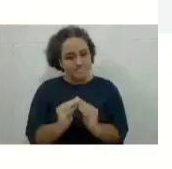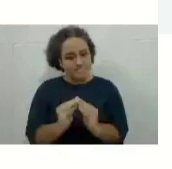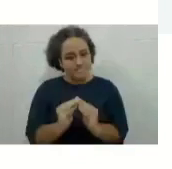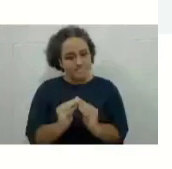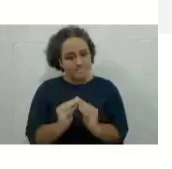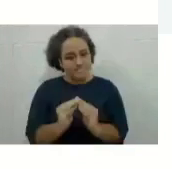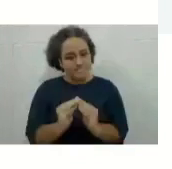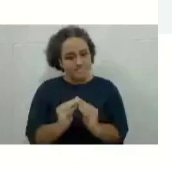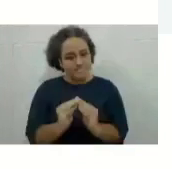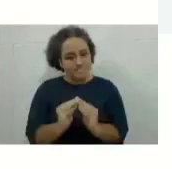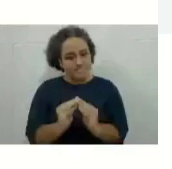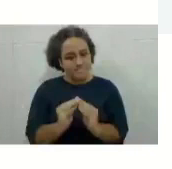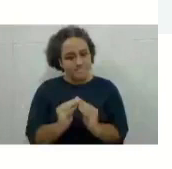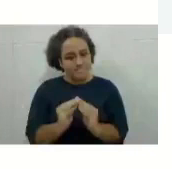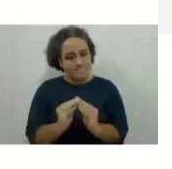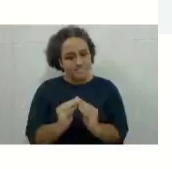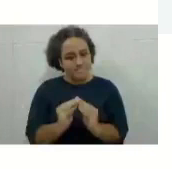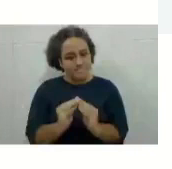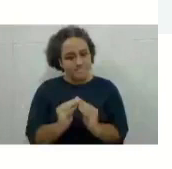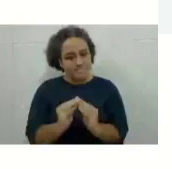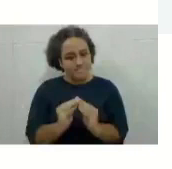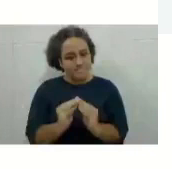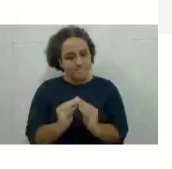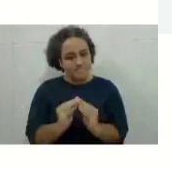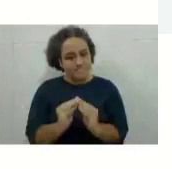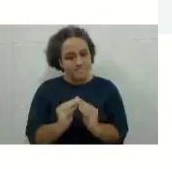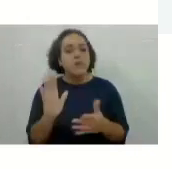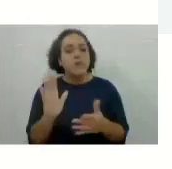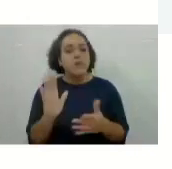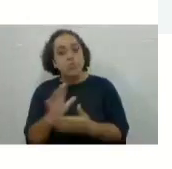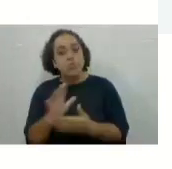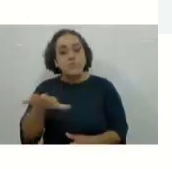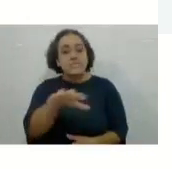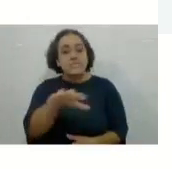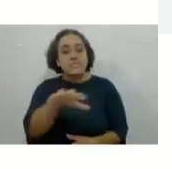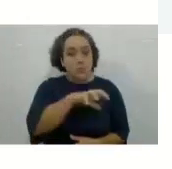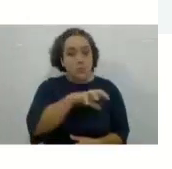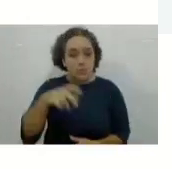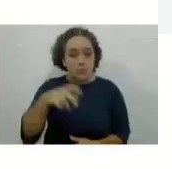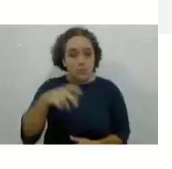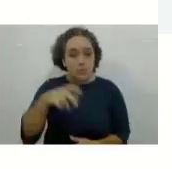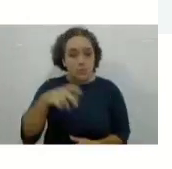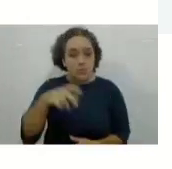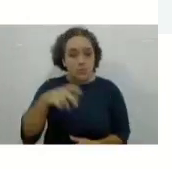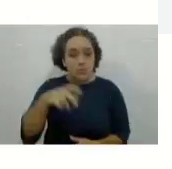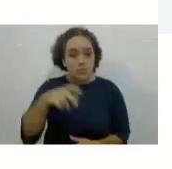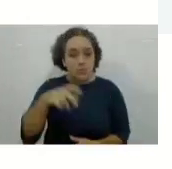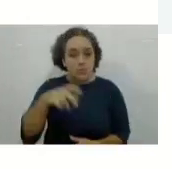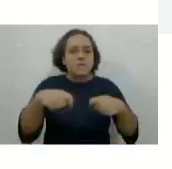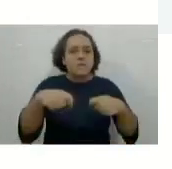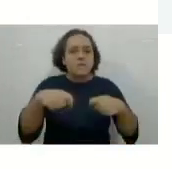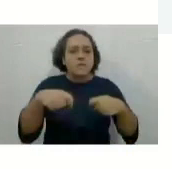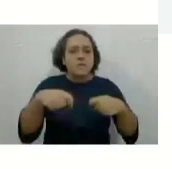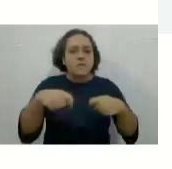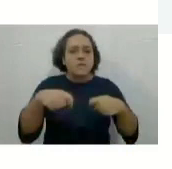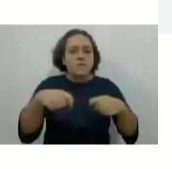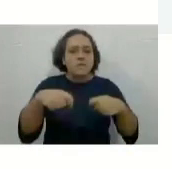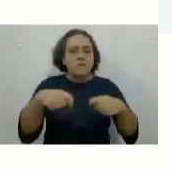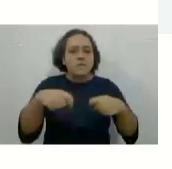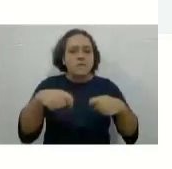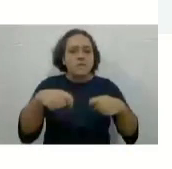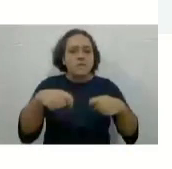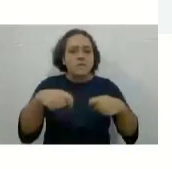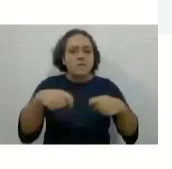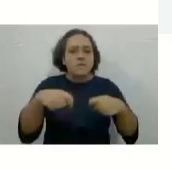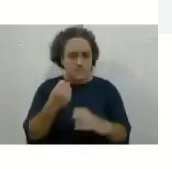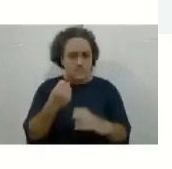que vocês costumam acessar muito no CFO. Aqui nesse slide tem o telefone e tem o e-mail.